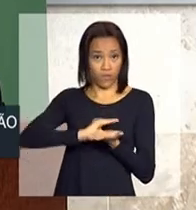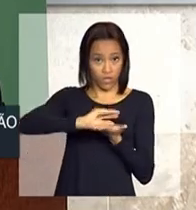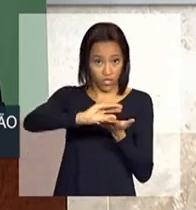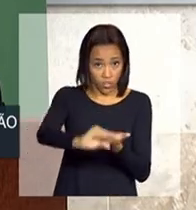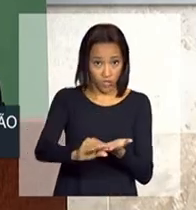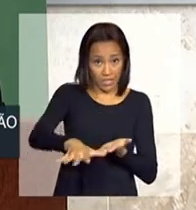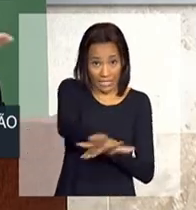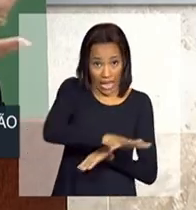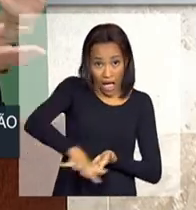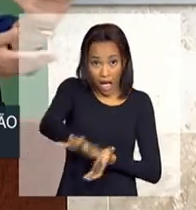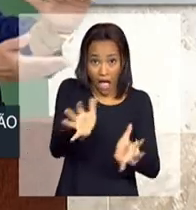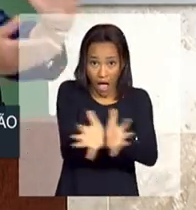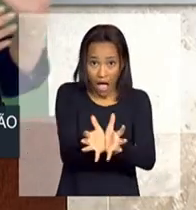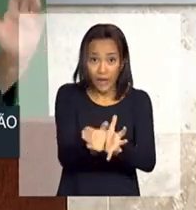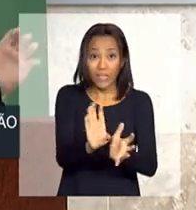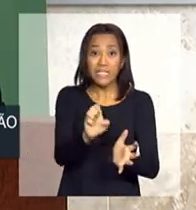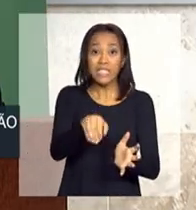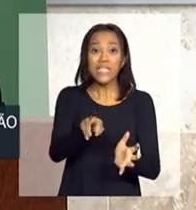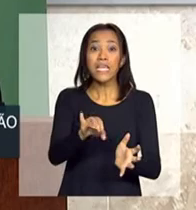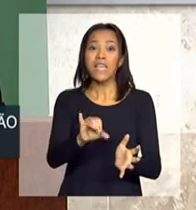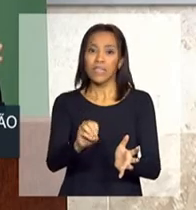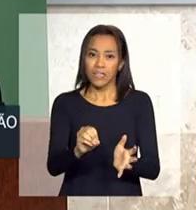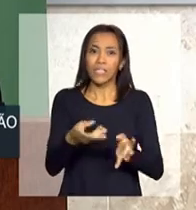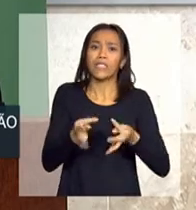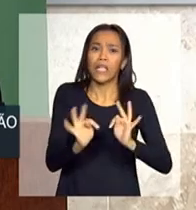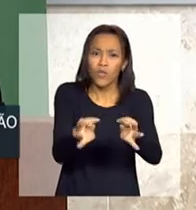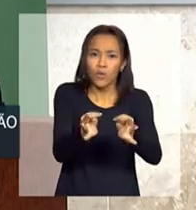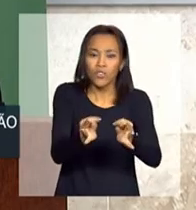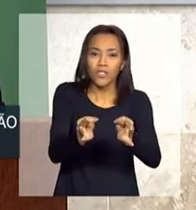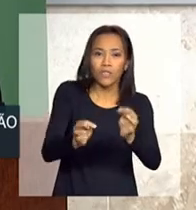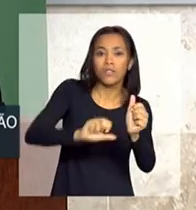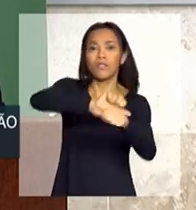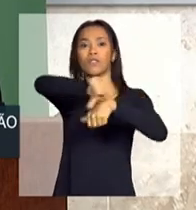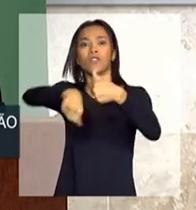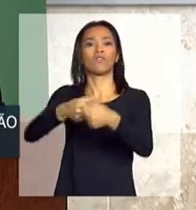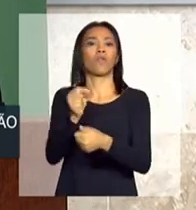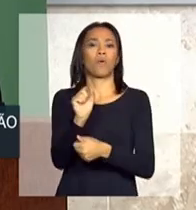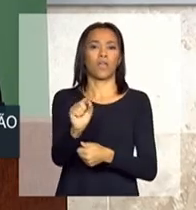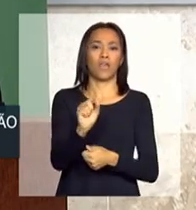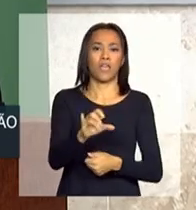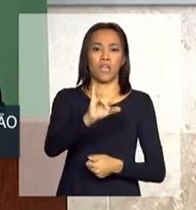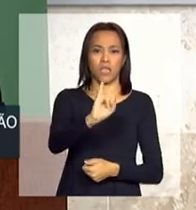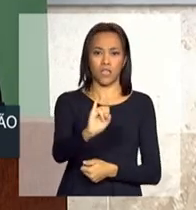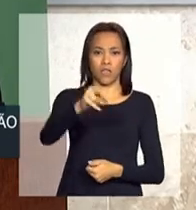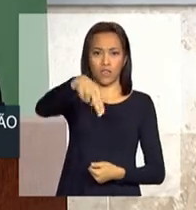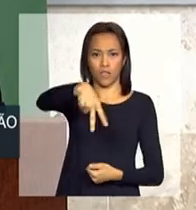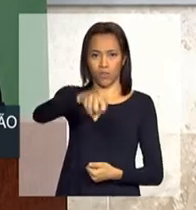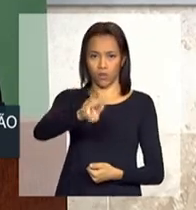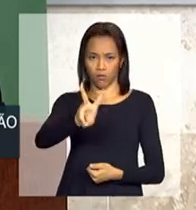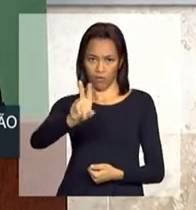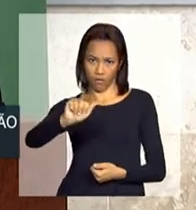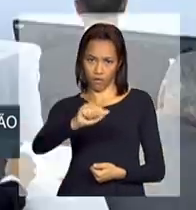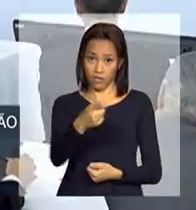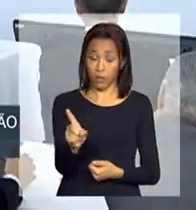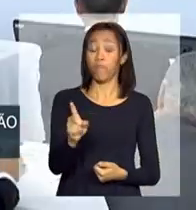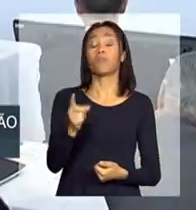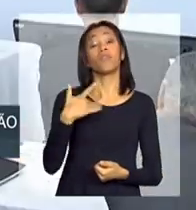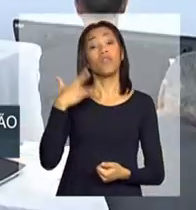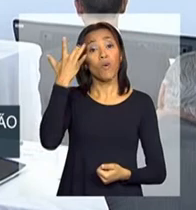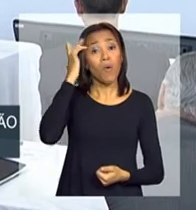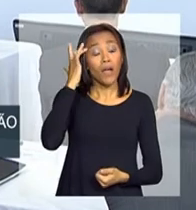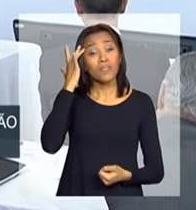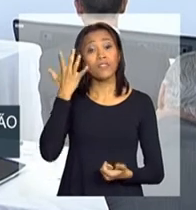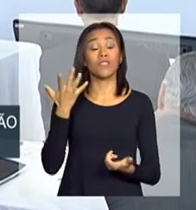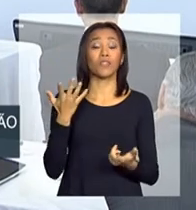e tecnologia vira inovação. Forma simples é isso. E eu acho que uma das questões pode estar